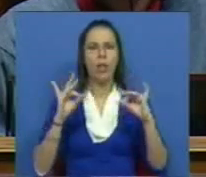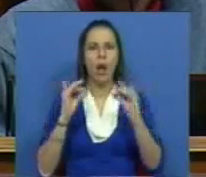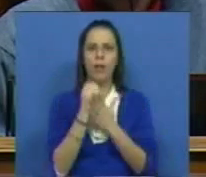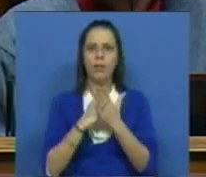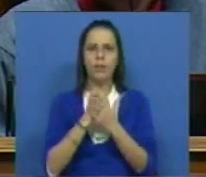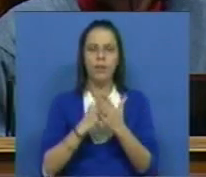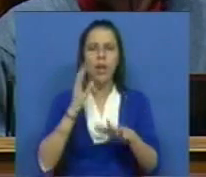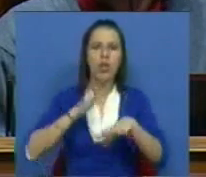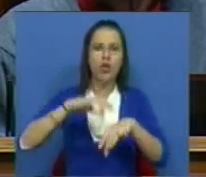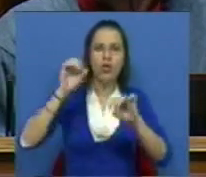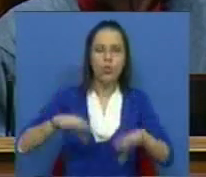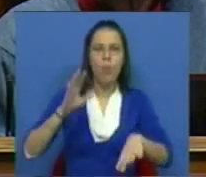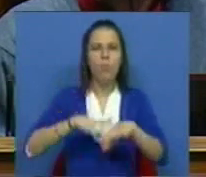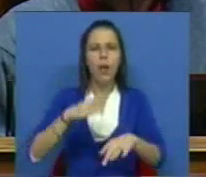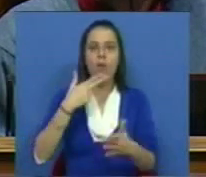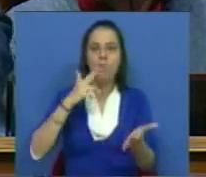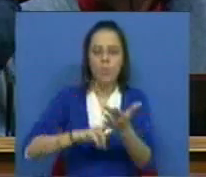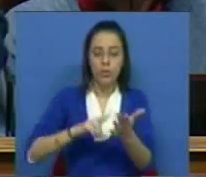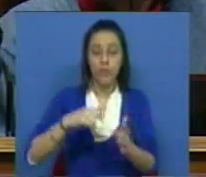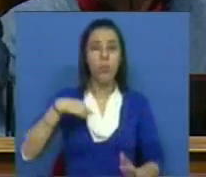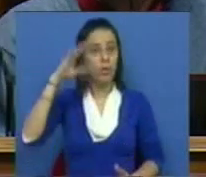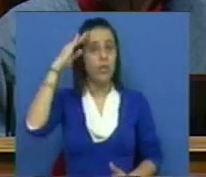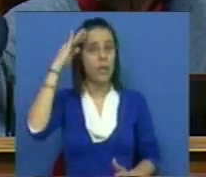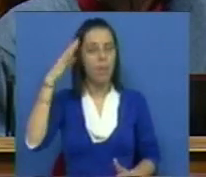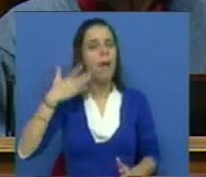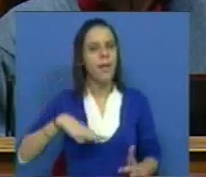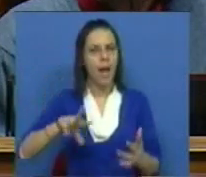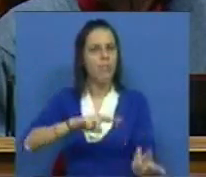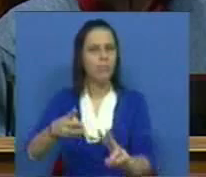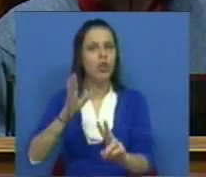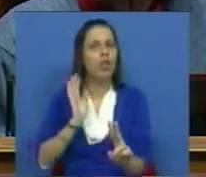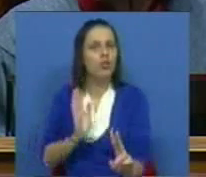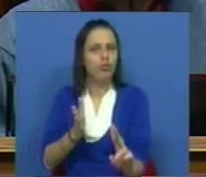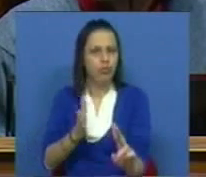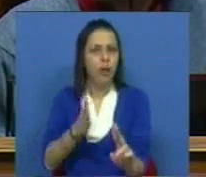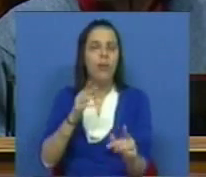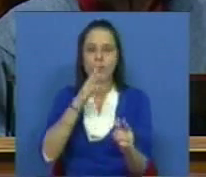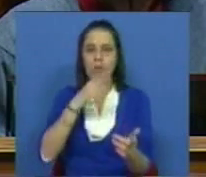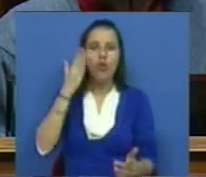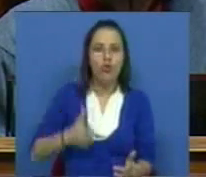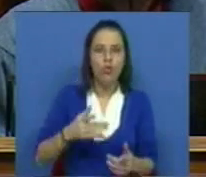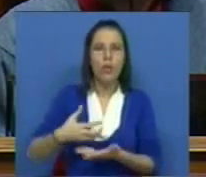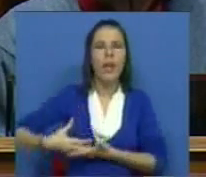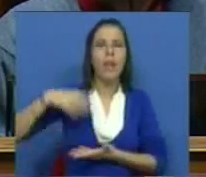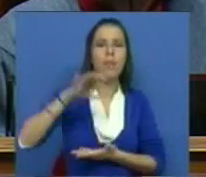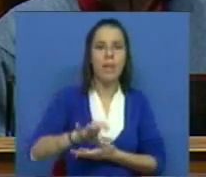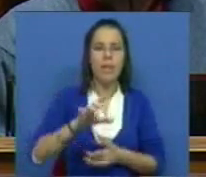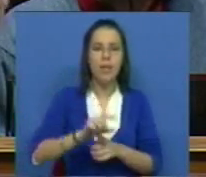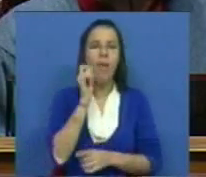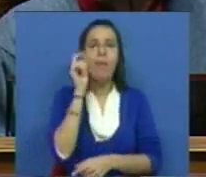na justa causa aquilo que sabemos é que quer mexer e já mexeu na justa indenização